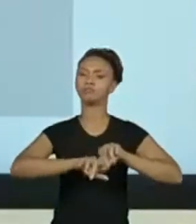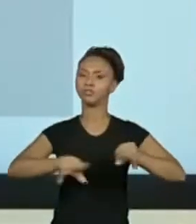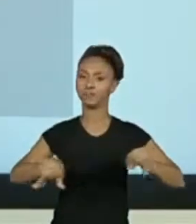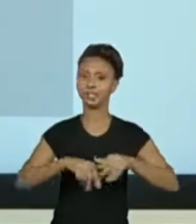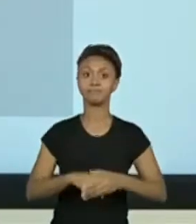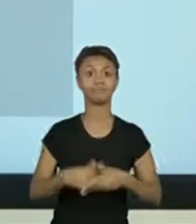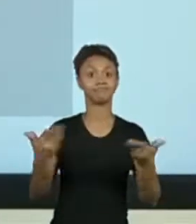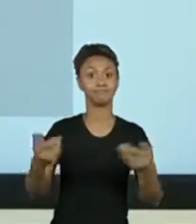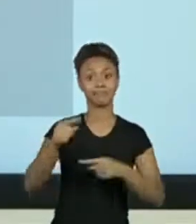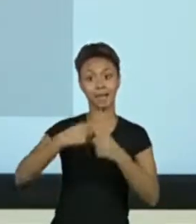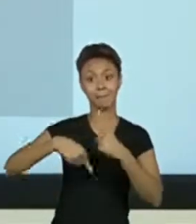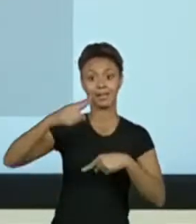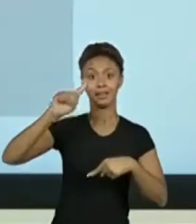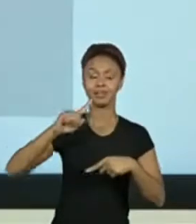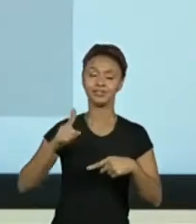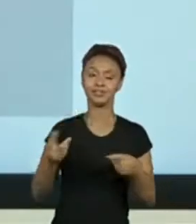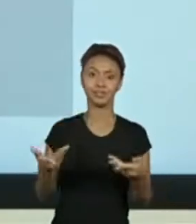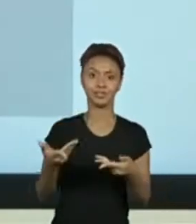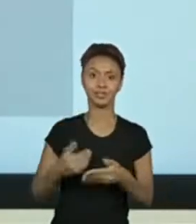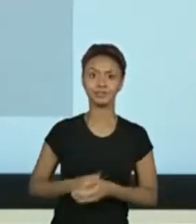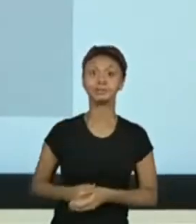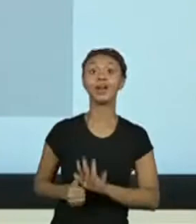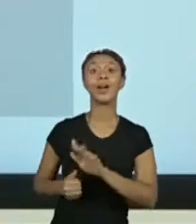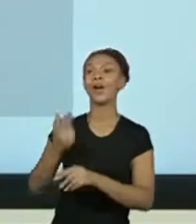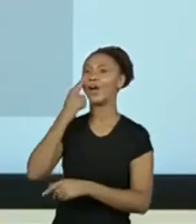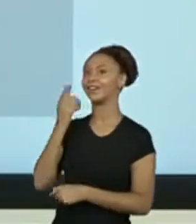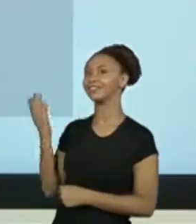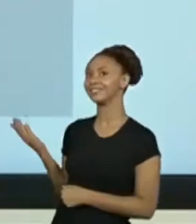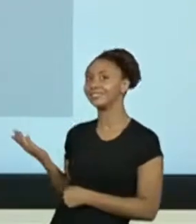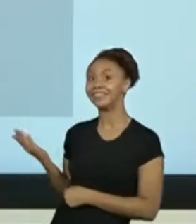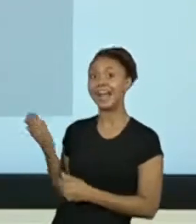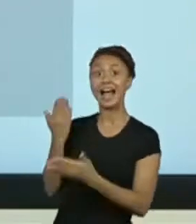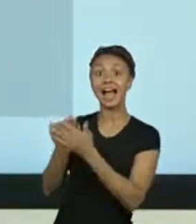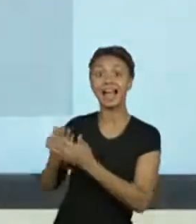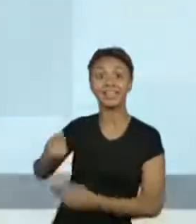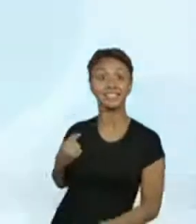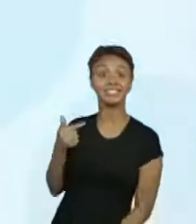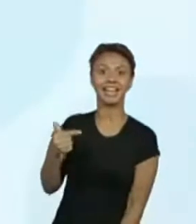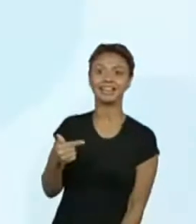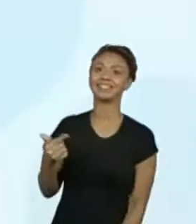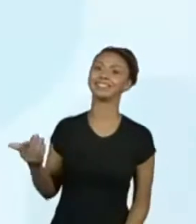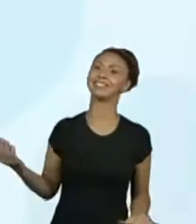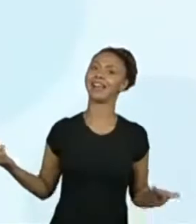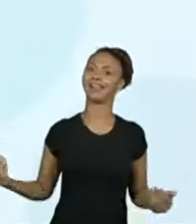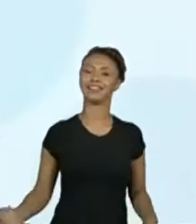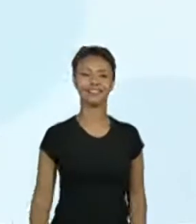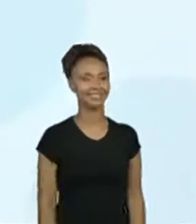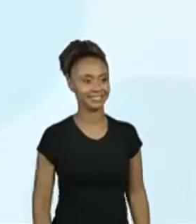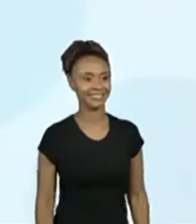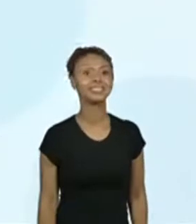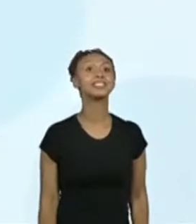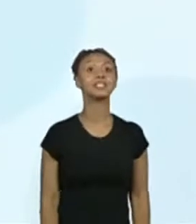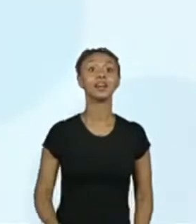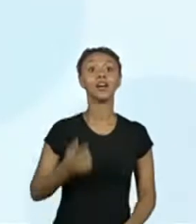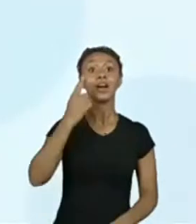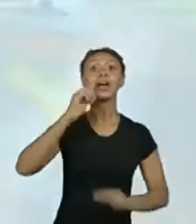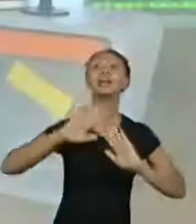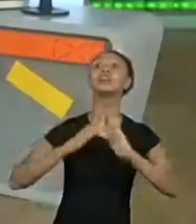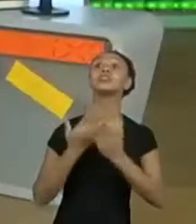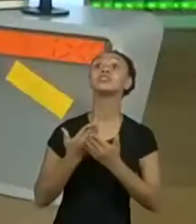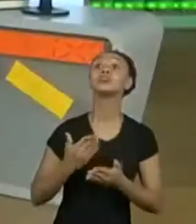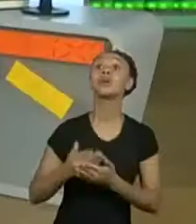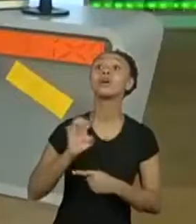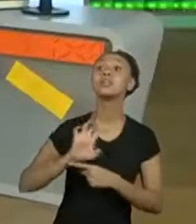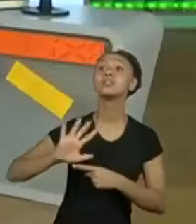habilidades. Lembrando, lá, gente, sétima aula. Ó, o pessoal, Escola Estadual